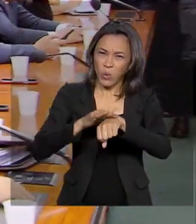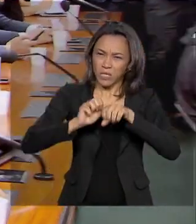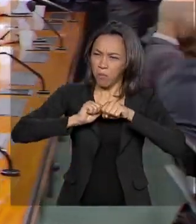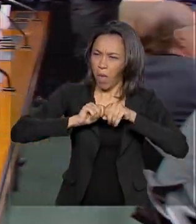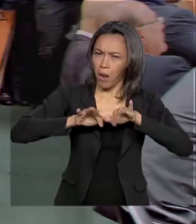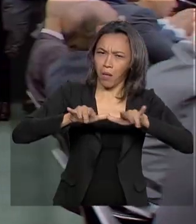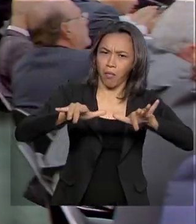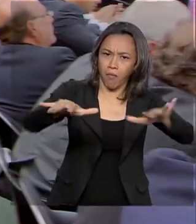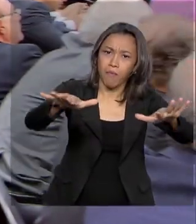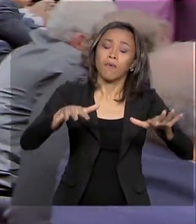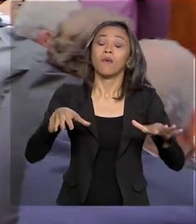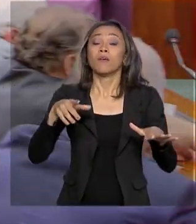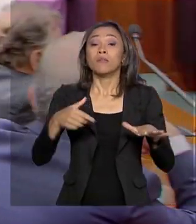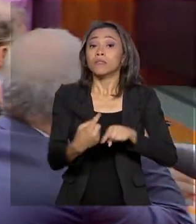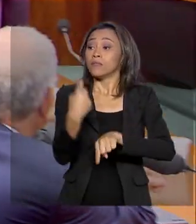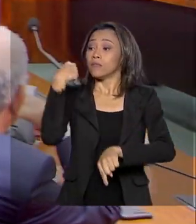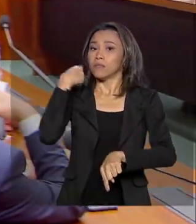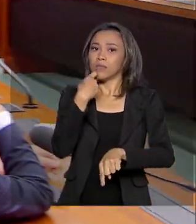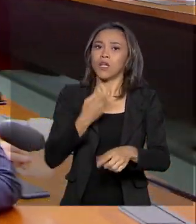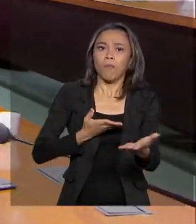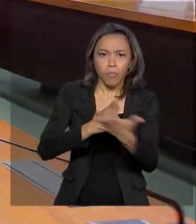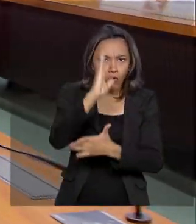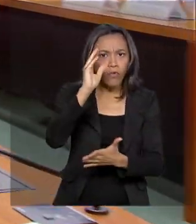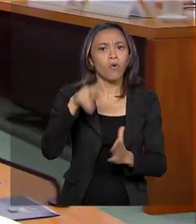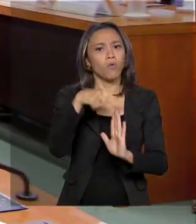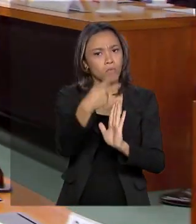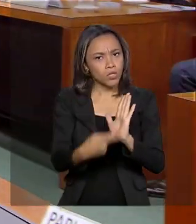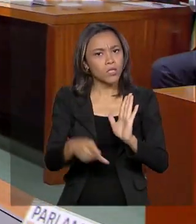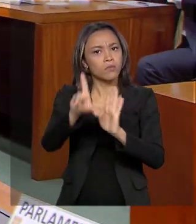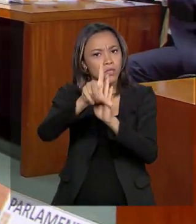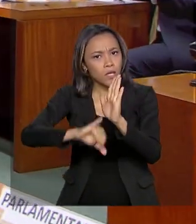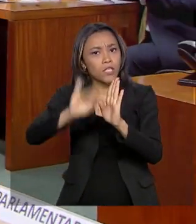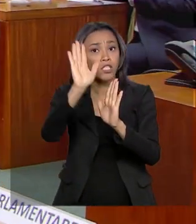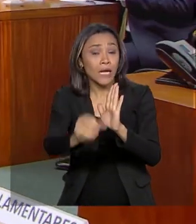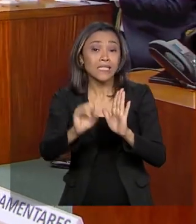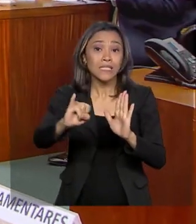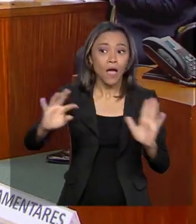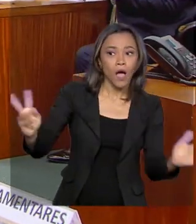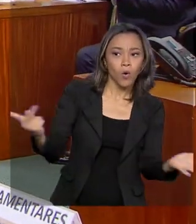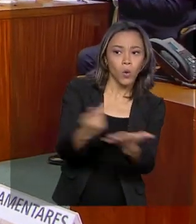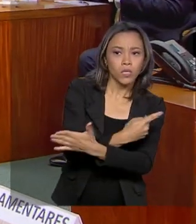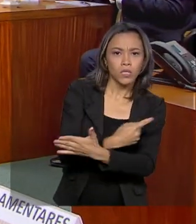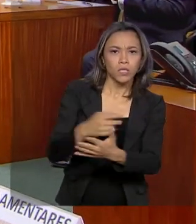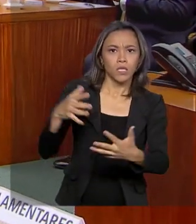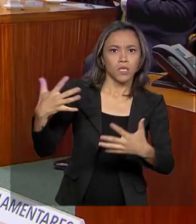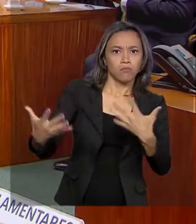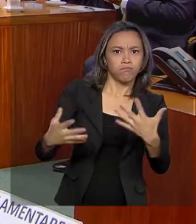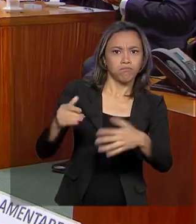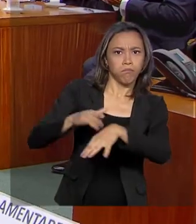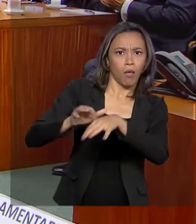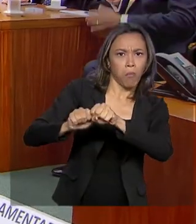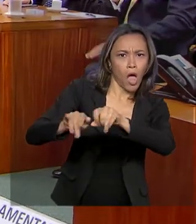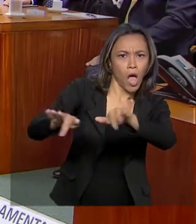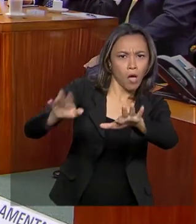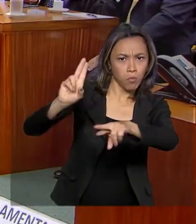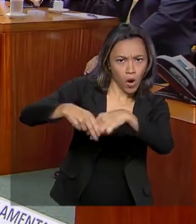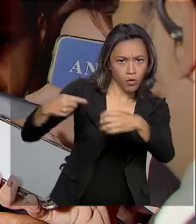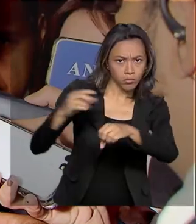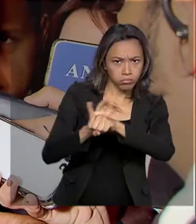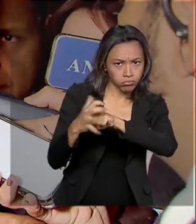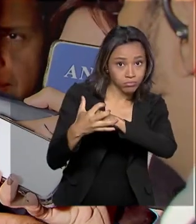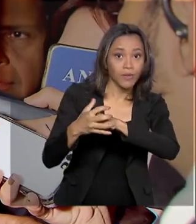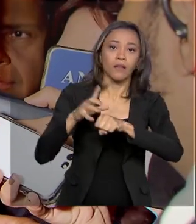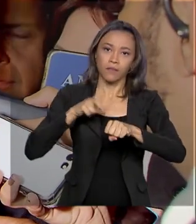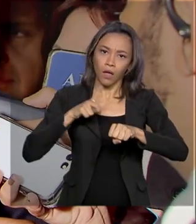a Câmara aprovou o projeto de lei que estabelece os procedimentos que podem ser adotados em caso de emergência de saúde pública por conta do coronavírus.